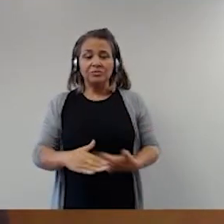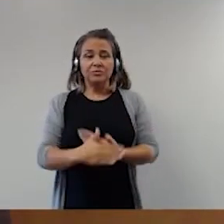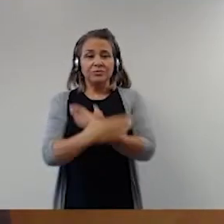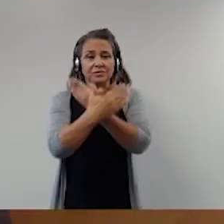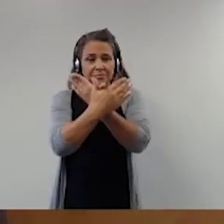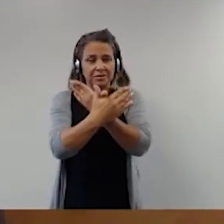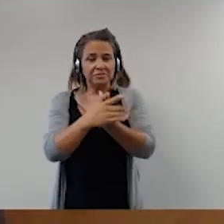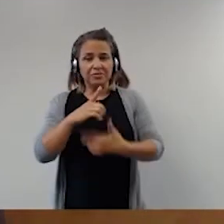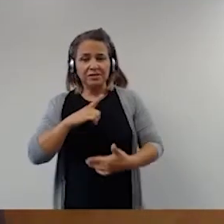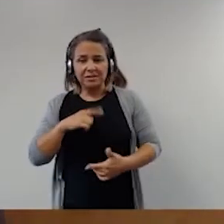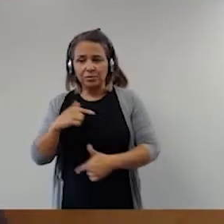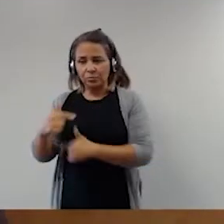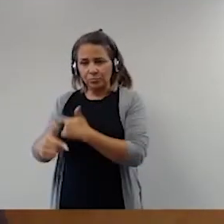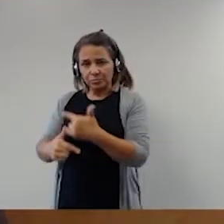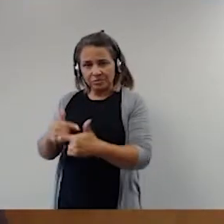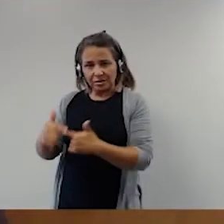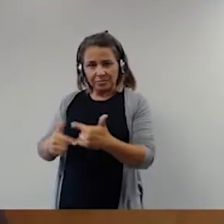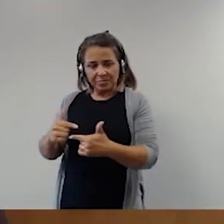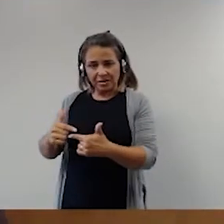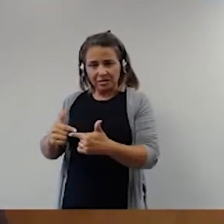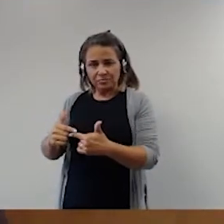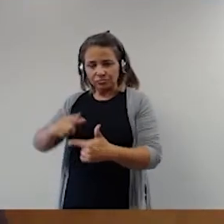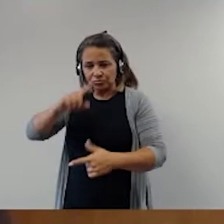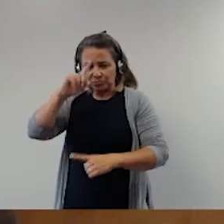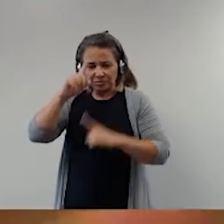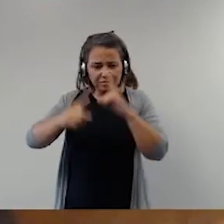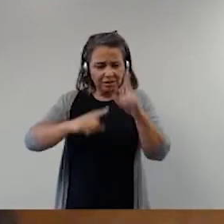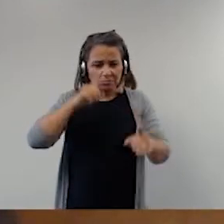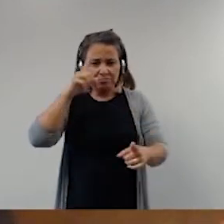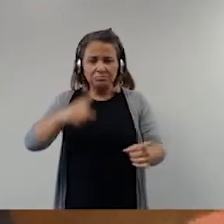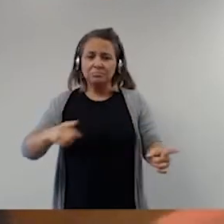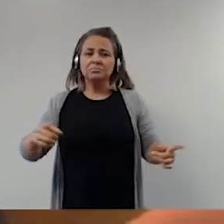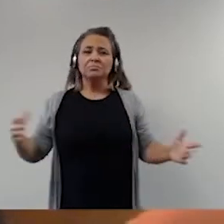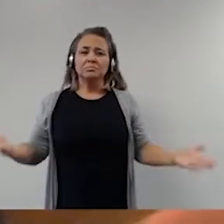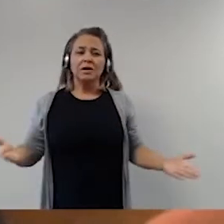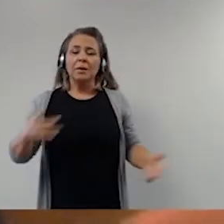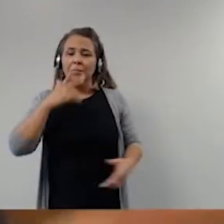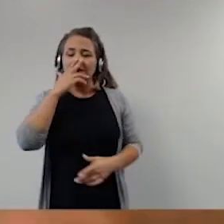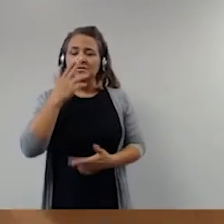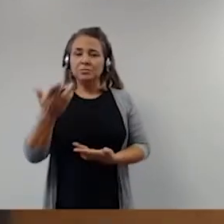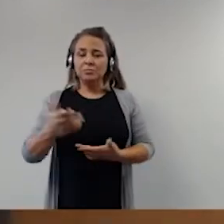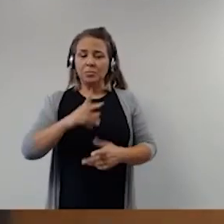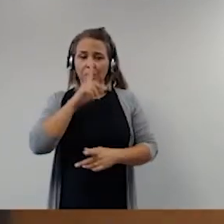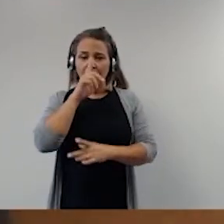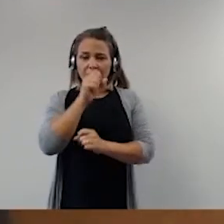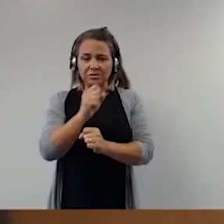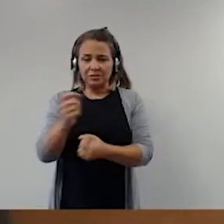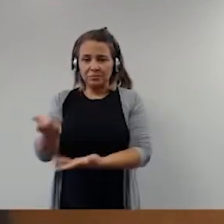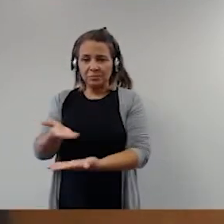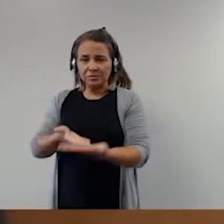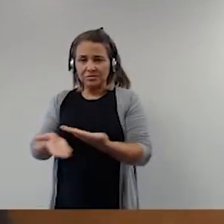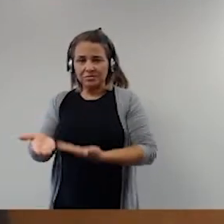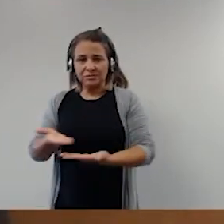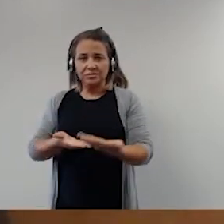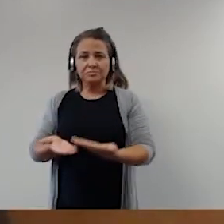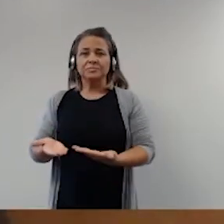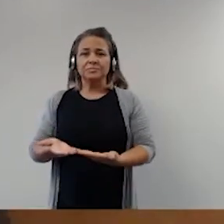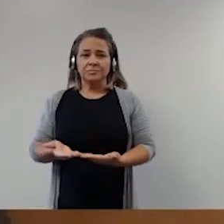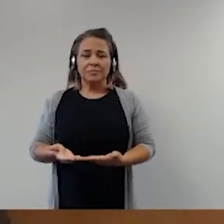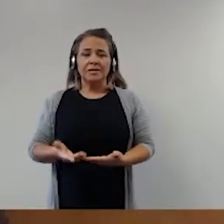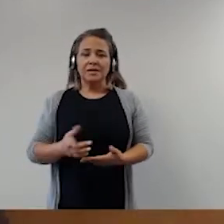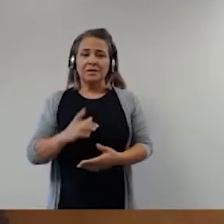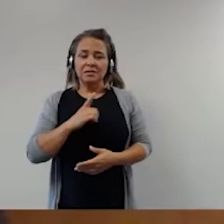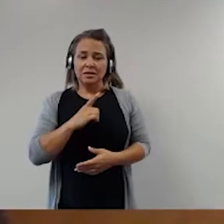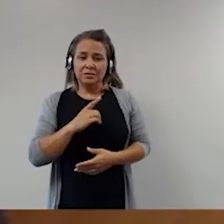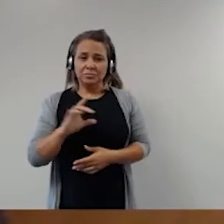assumir uma função de árbitro entre os poderes, uma espécie de poder moderador, já que com isso estariam se sobrepondo